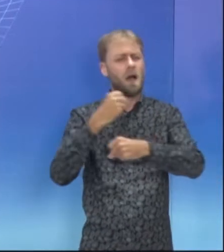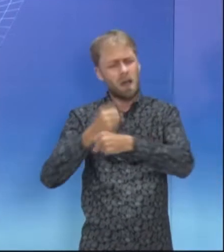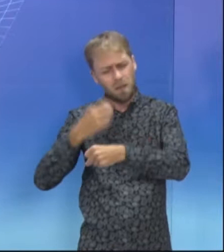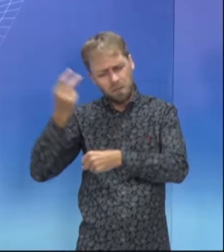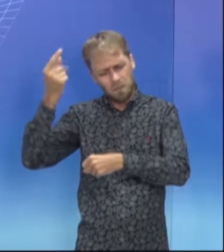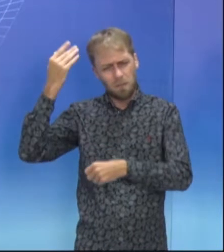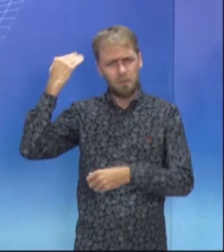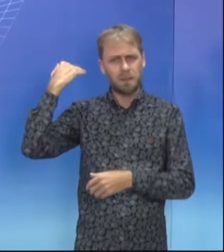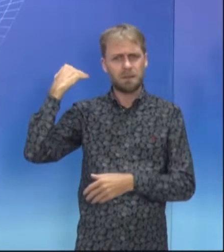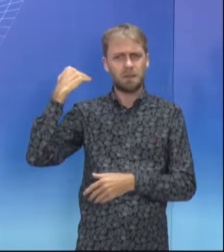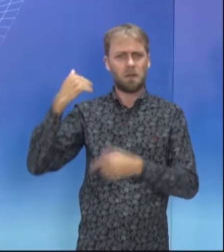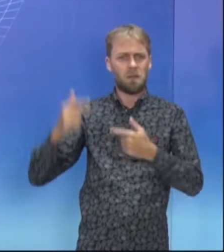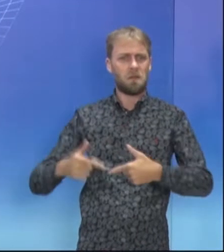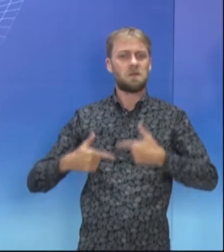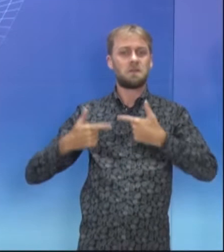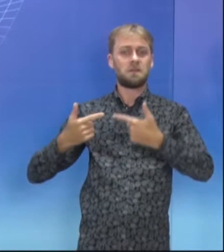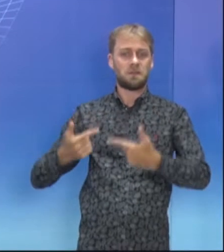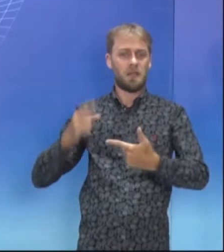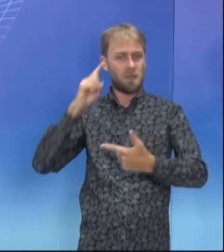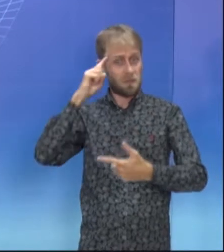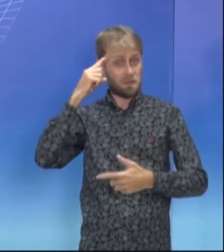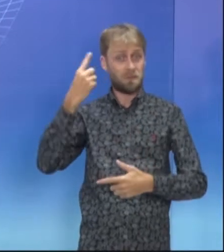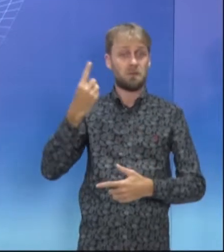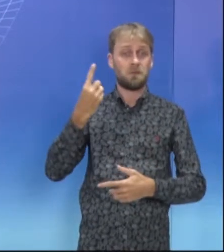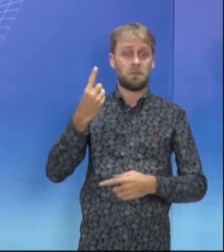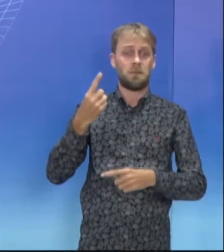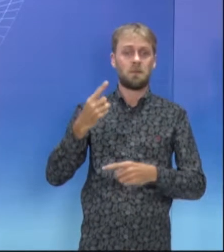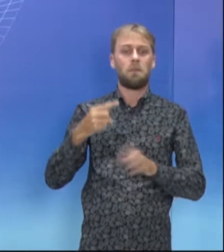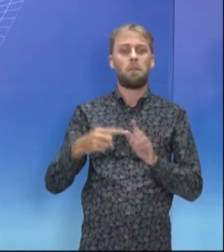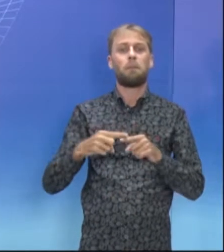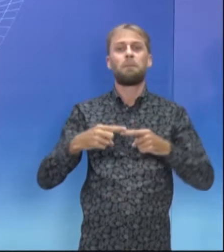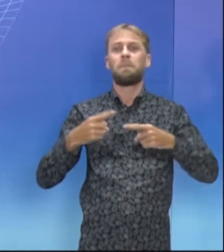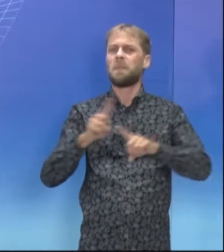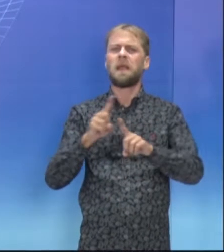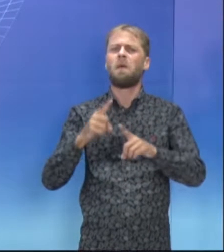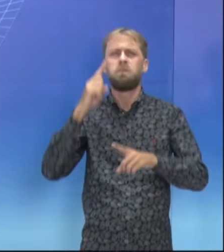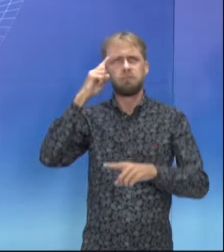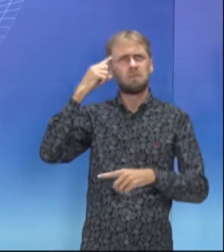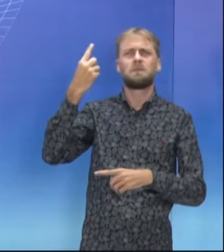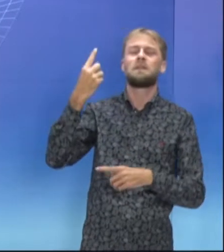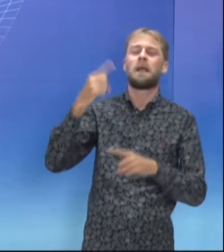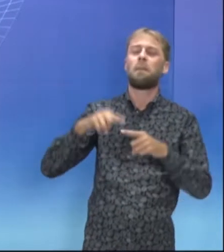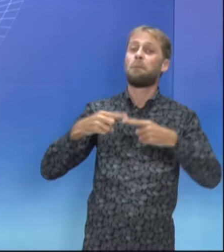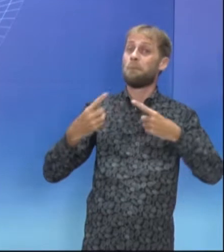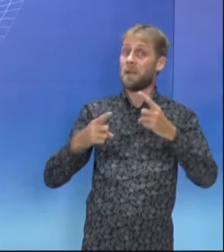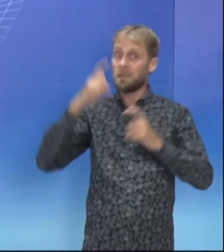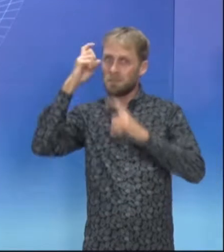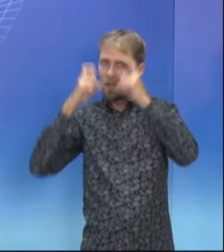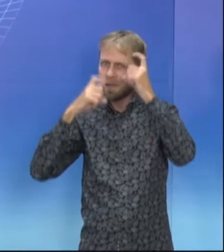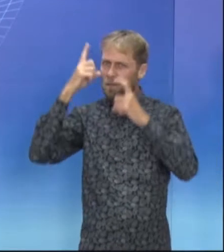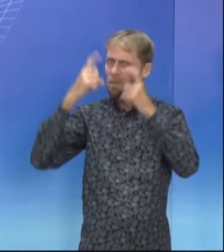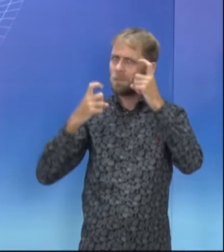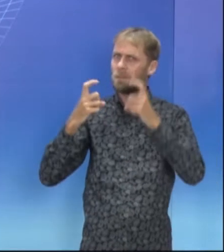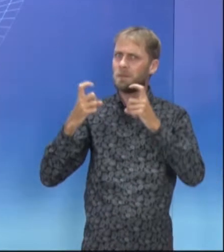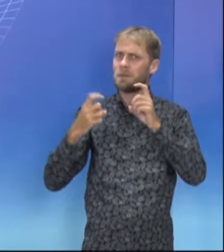sucesso ou para ser descobrido, mas para expressar sua própria dor interna durante a de família.